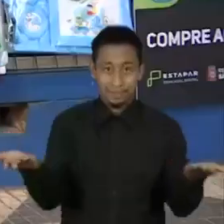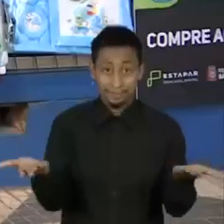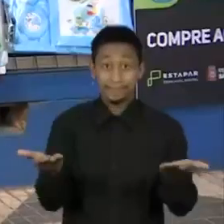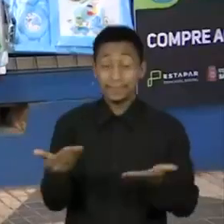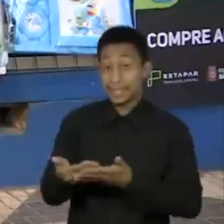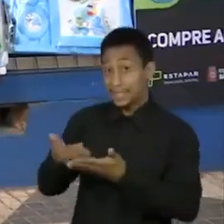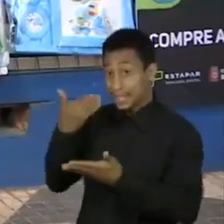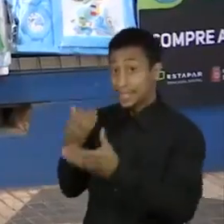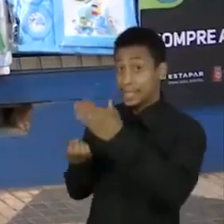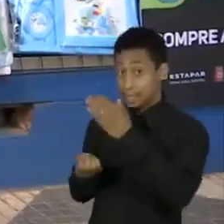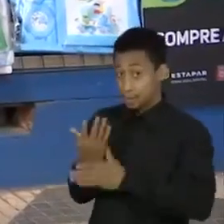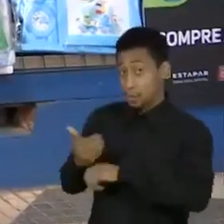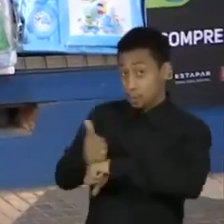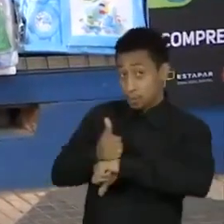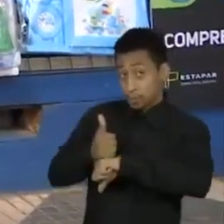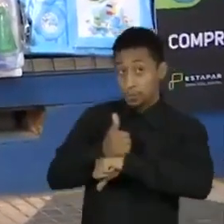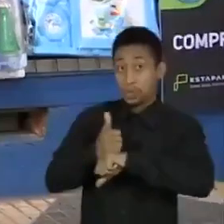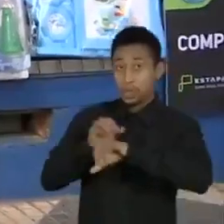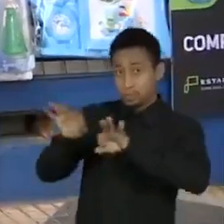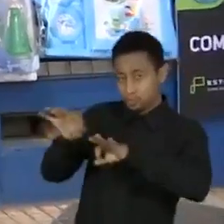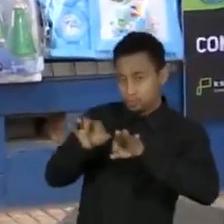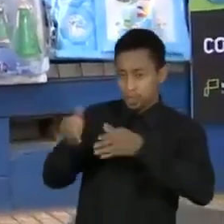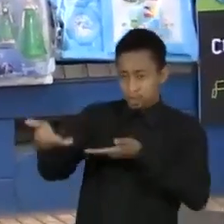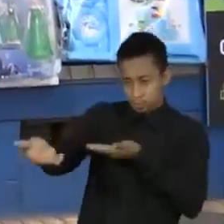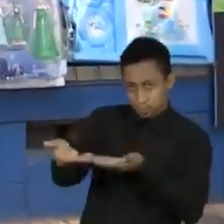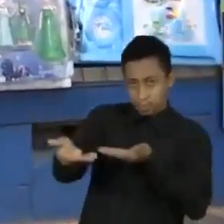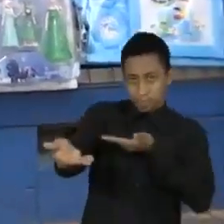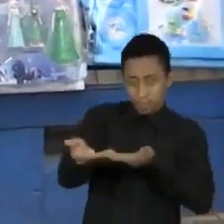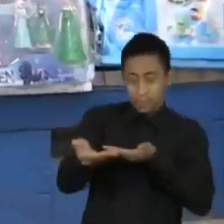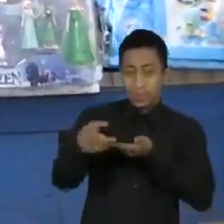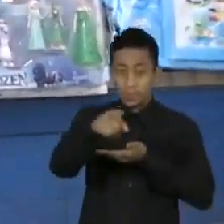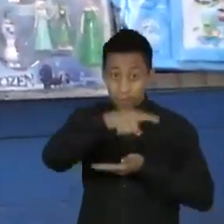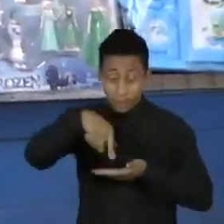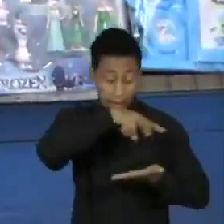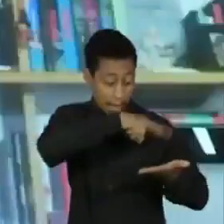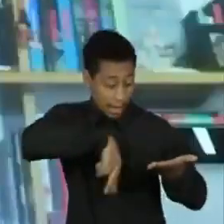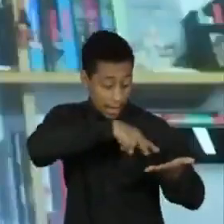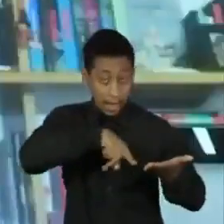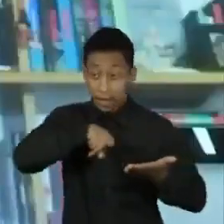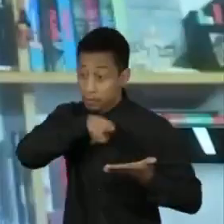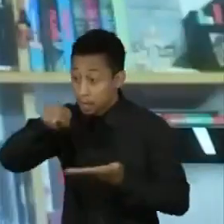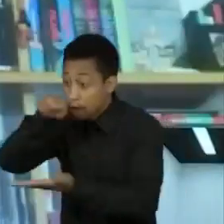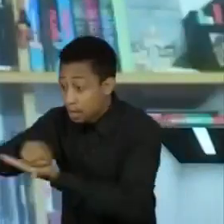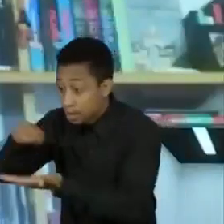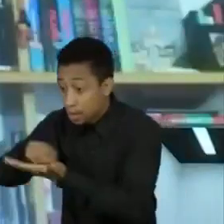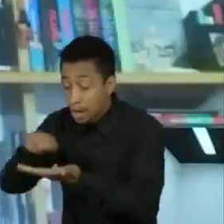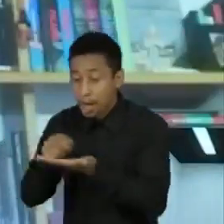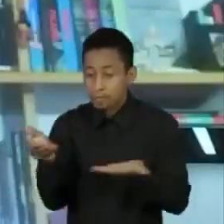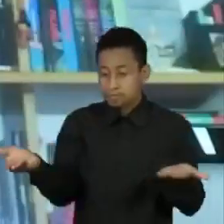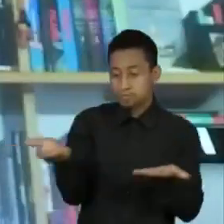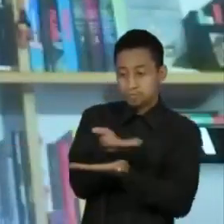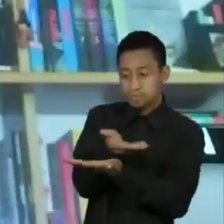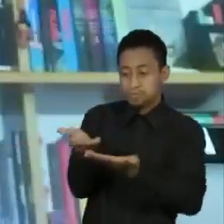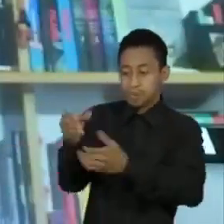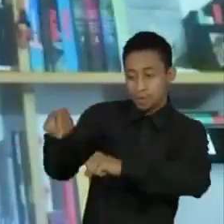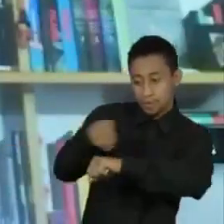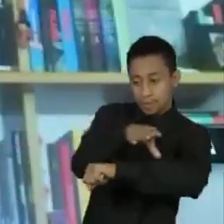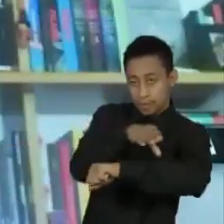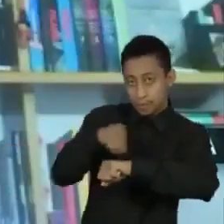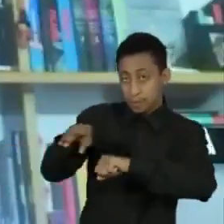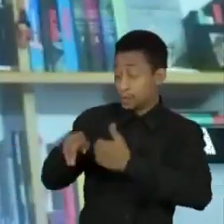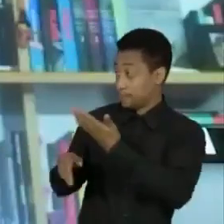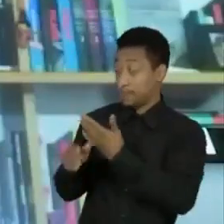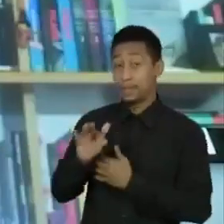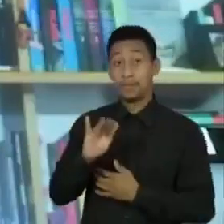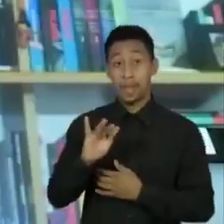Ombudsman, um profissional que faz a ponte direta entre o leitor e a redação. A Flávia ocupa esse cargo há pouco mais de